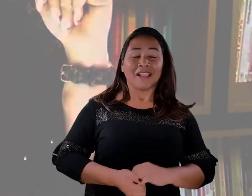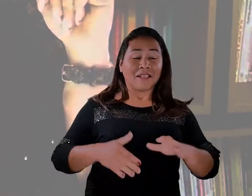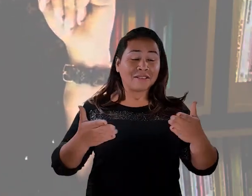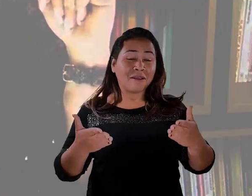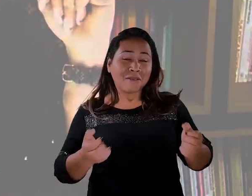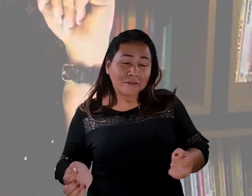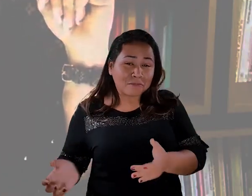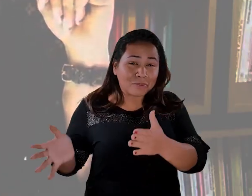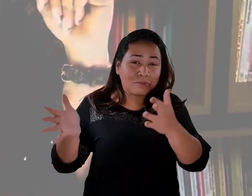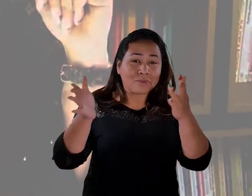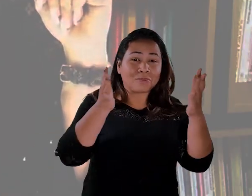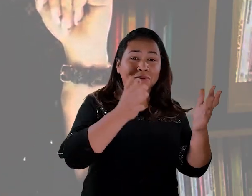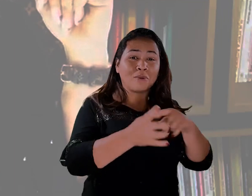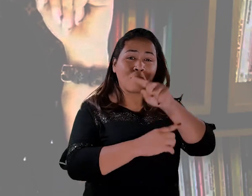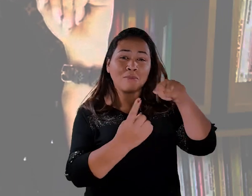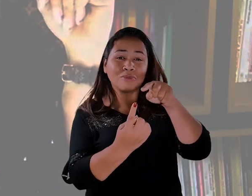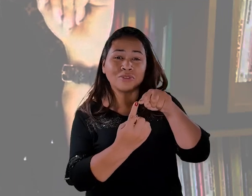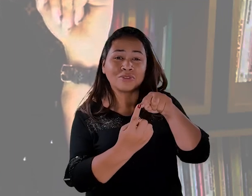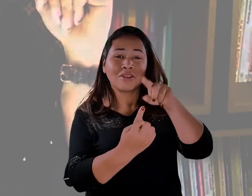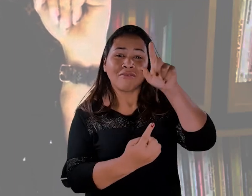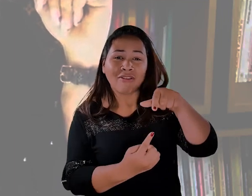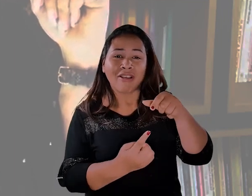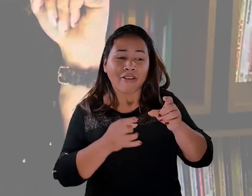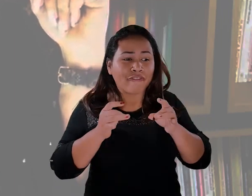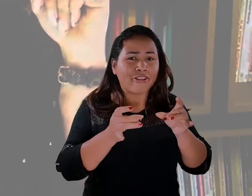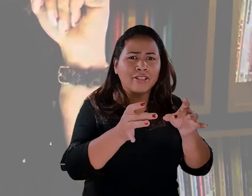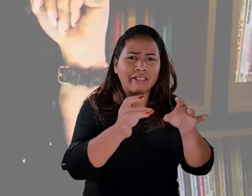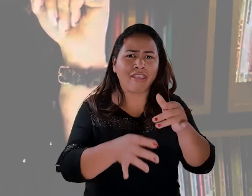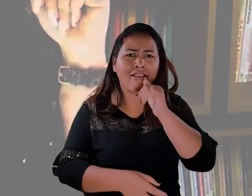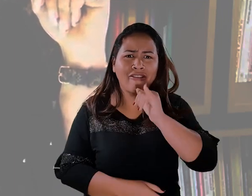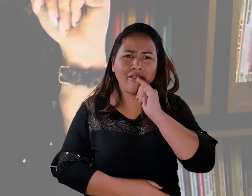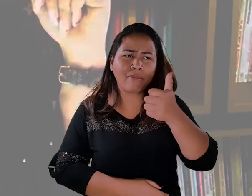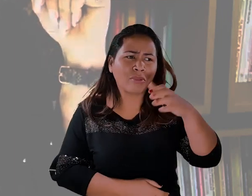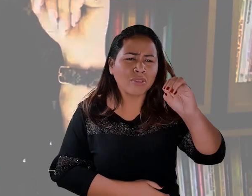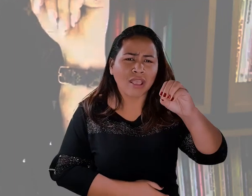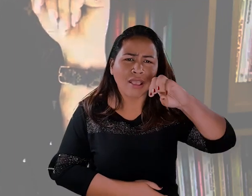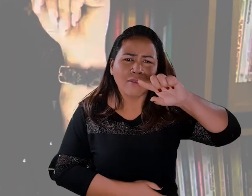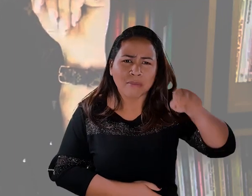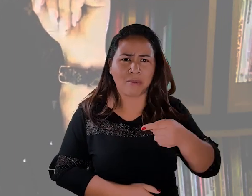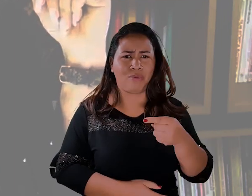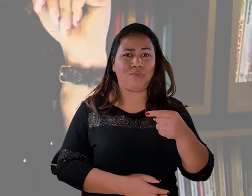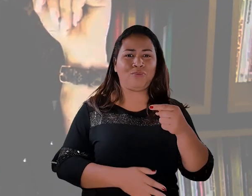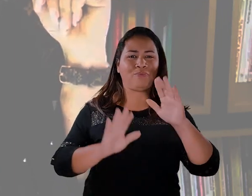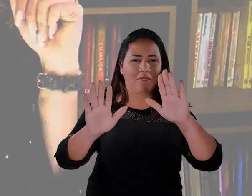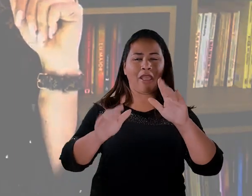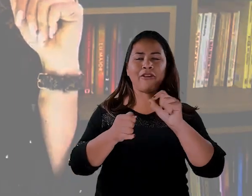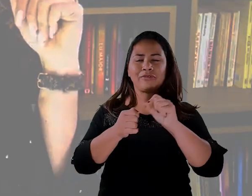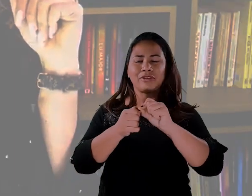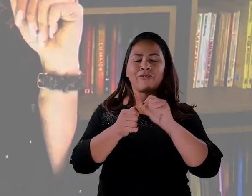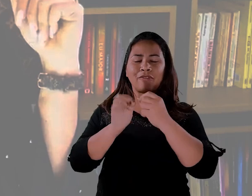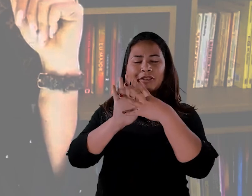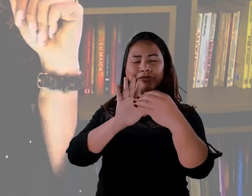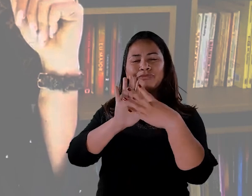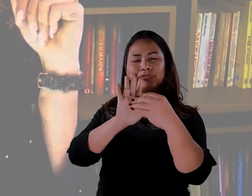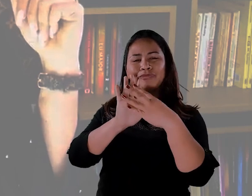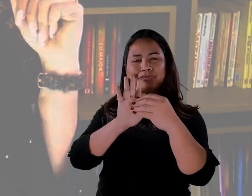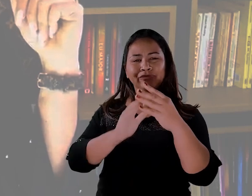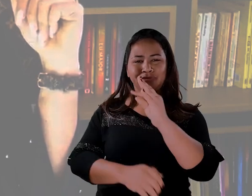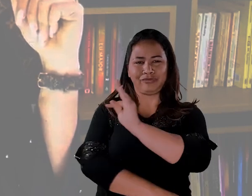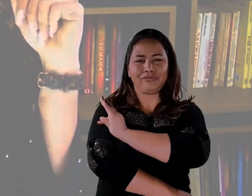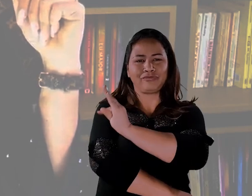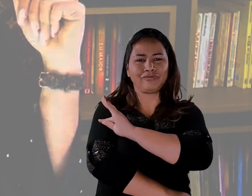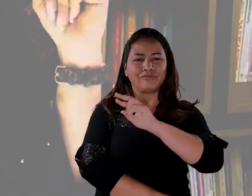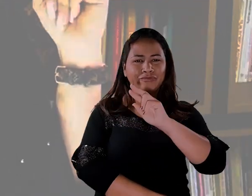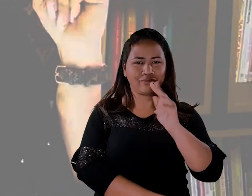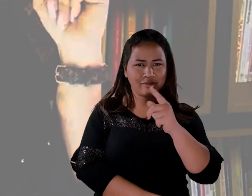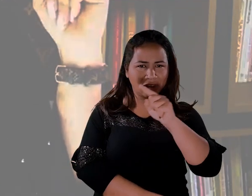a meta que você tinha era vender 10 mil reais, aí você fez a técnica e você vendeu 50 reais, o